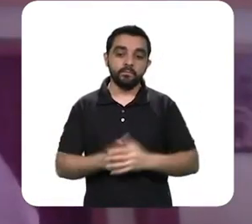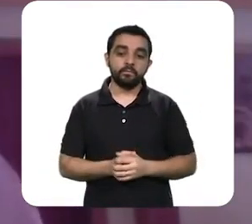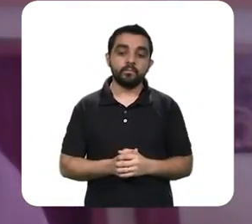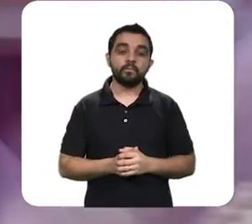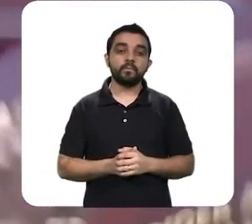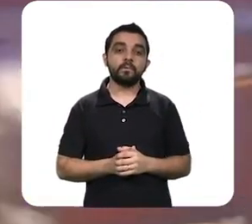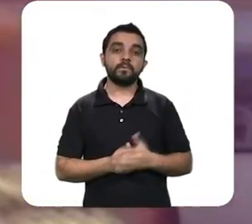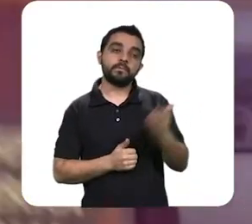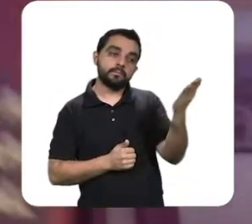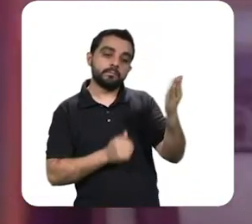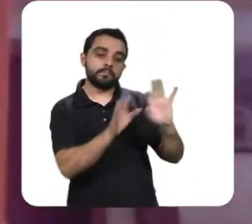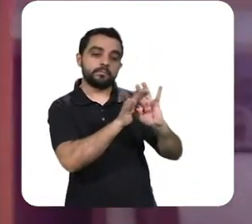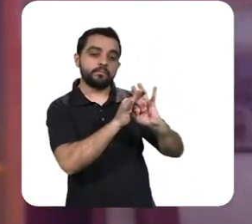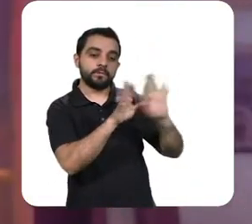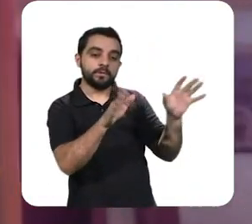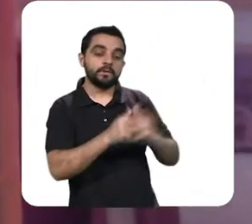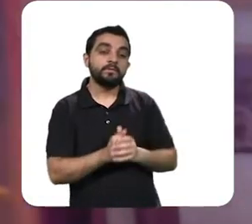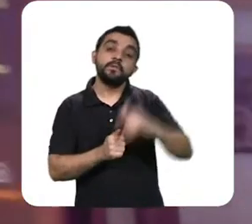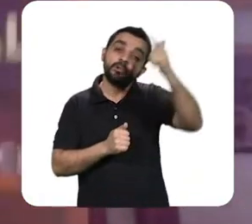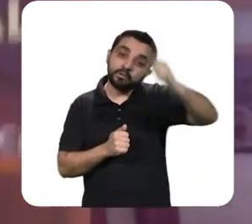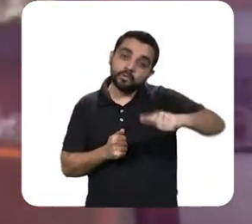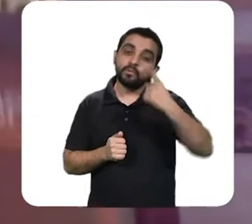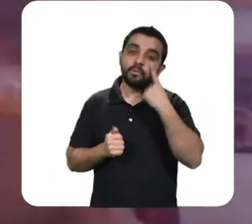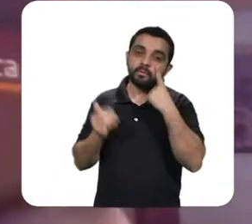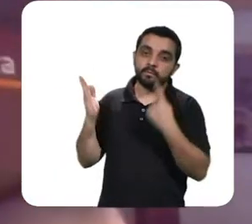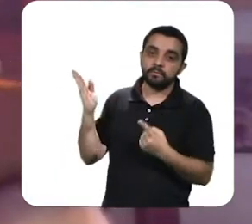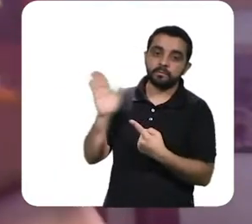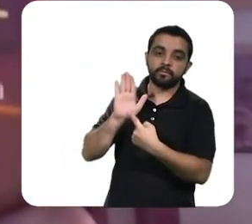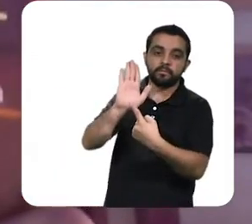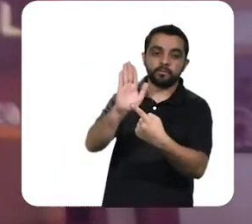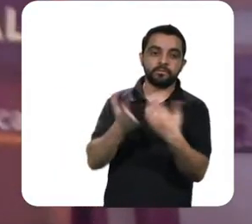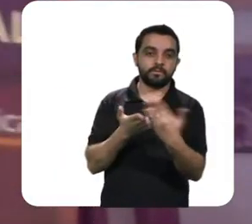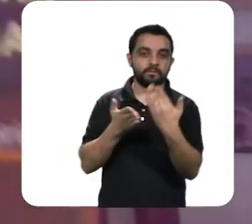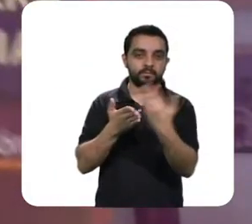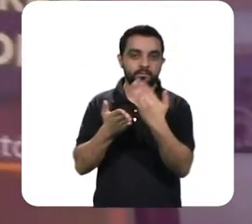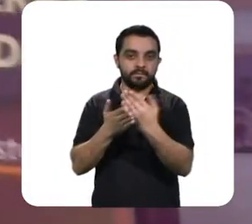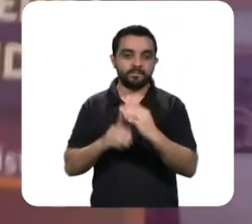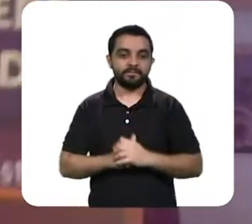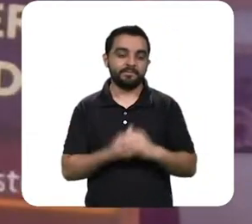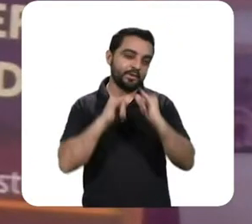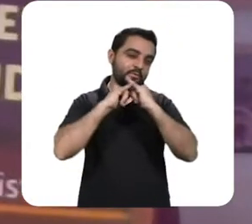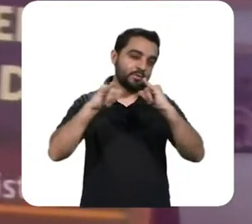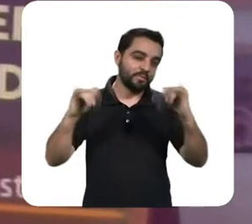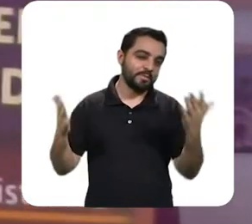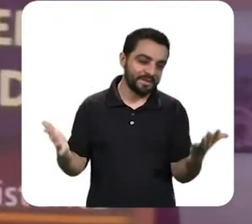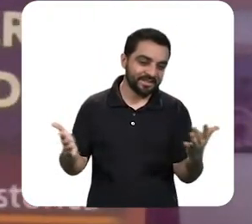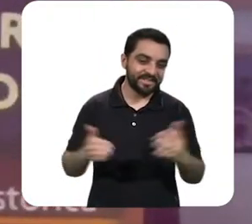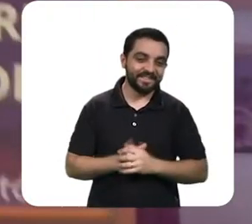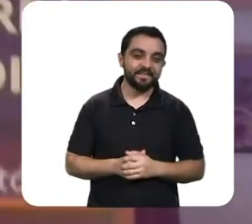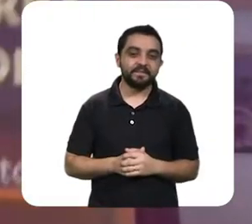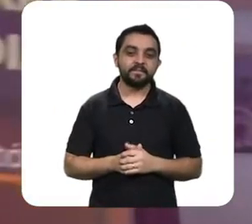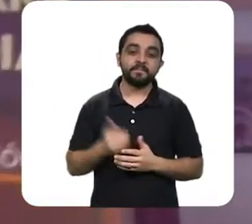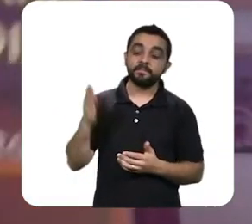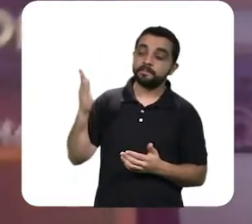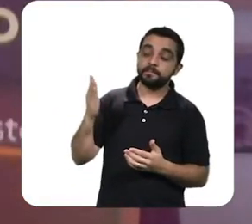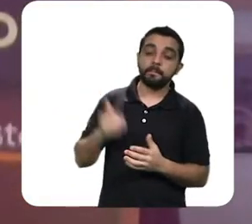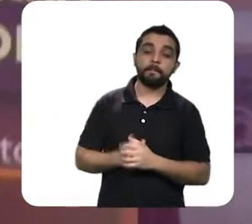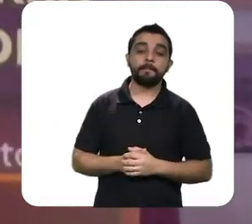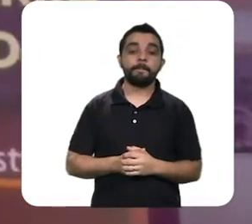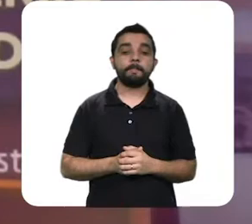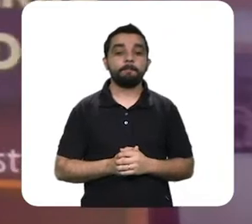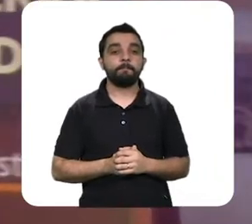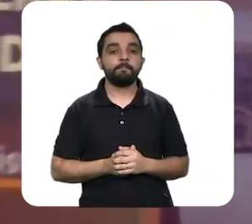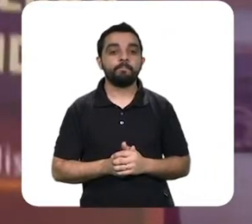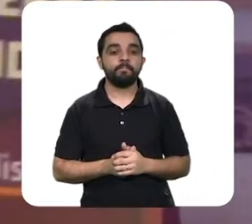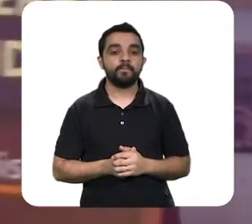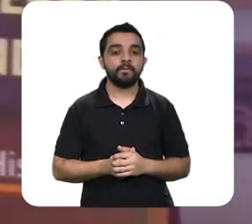aqui para a do mais recente lançamento fazendo aqui um intervalo comercial pedindo aos colegas que deem ampla divulgação ao meu mais